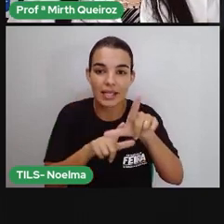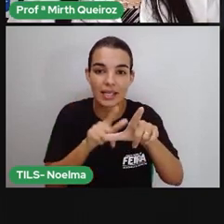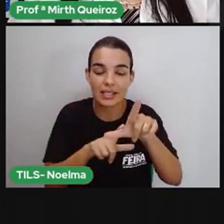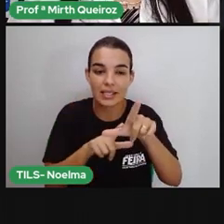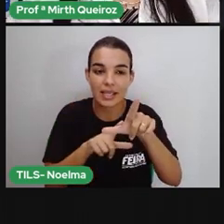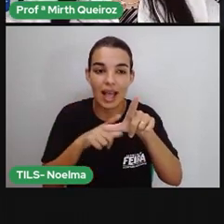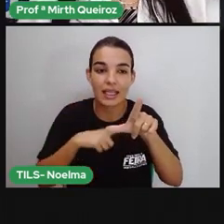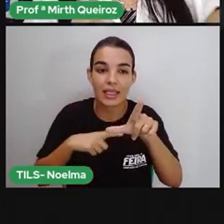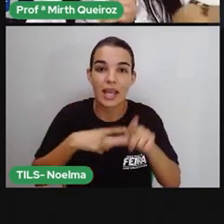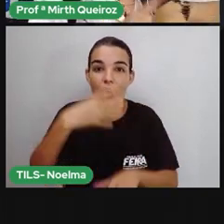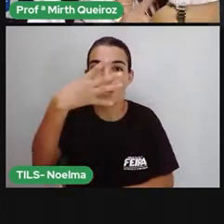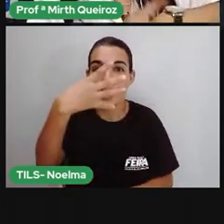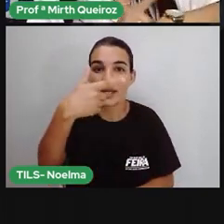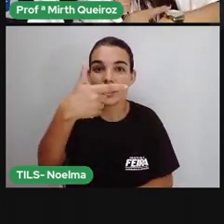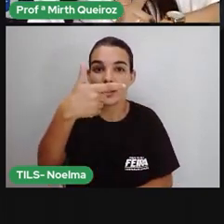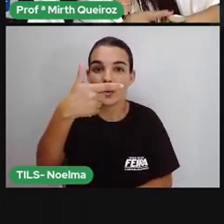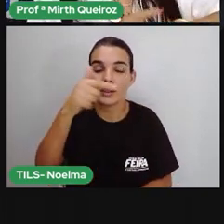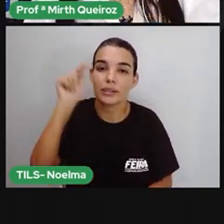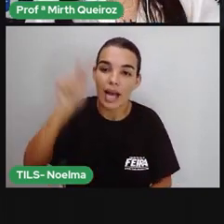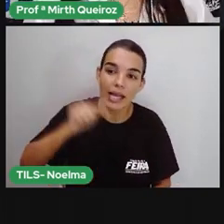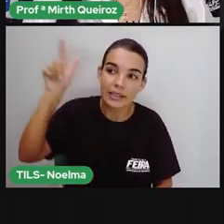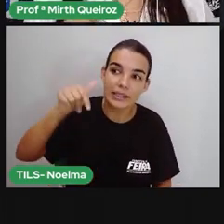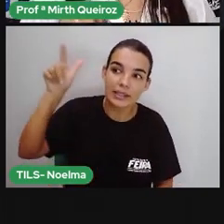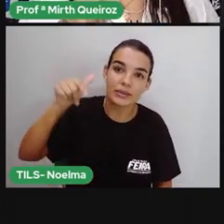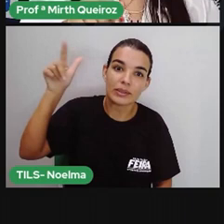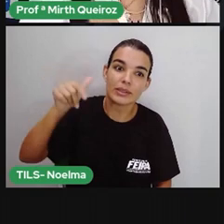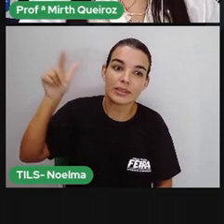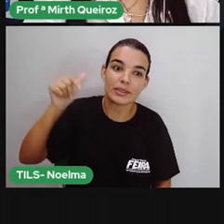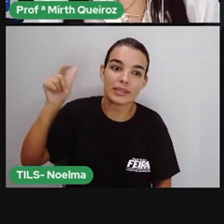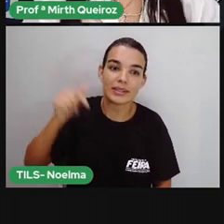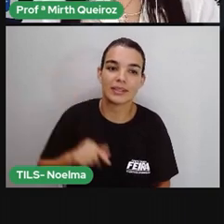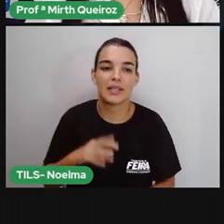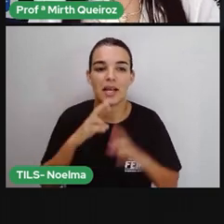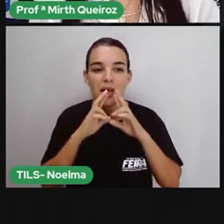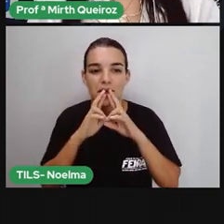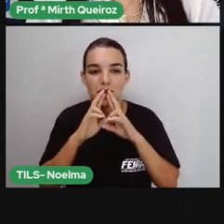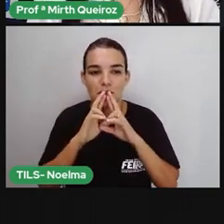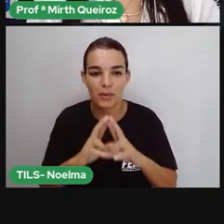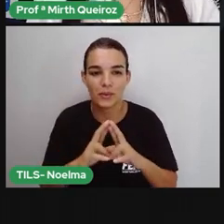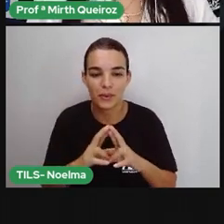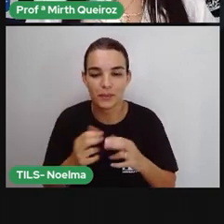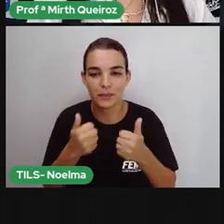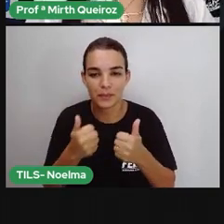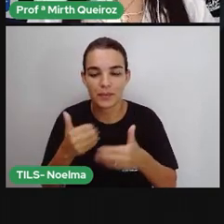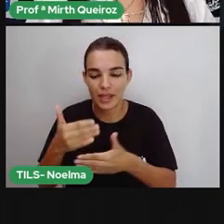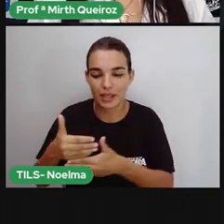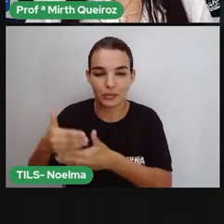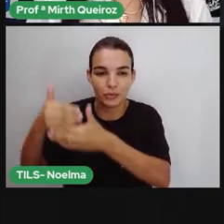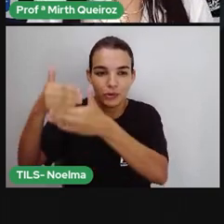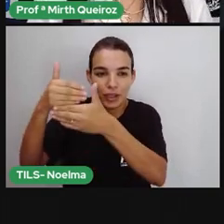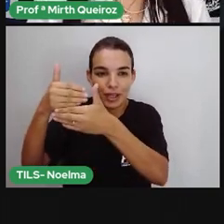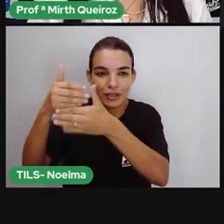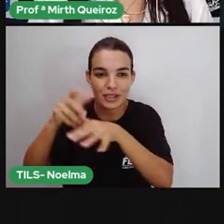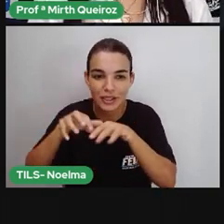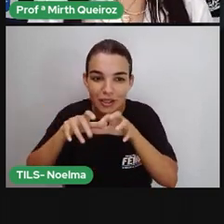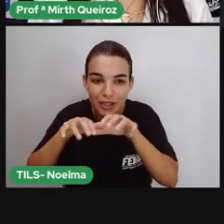Tempo. Respondem aí no chat. Escrevam aí.